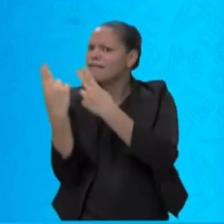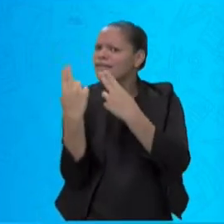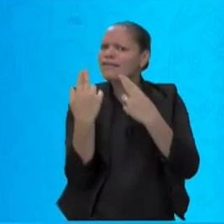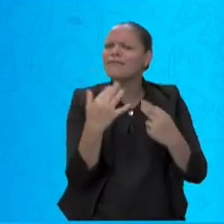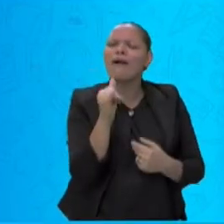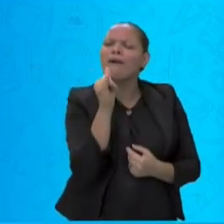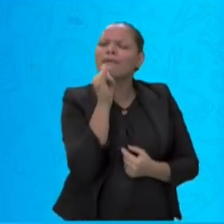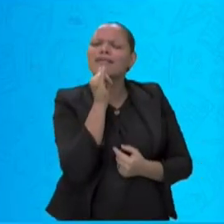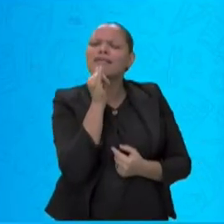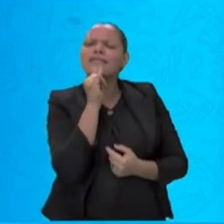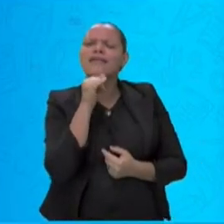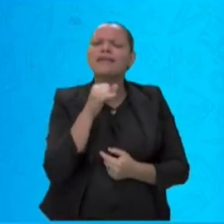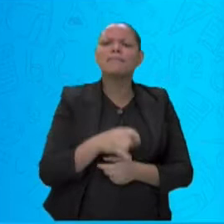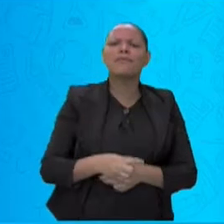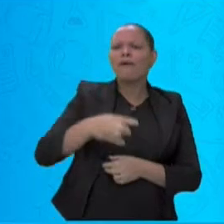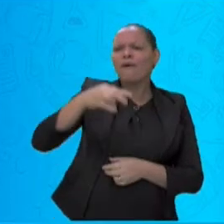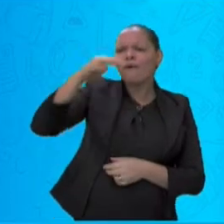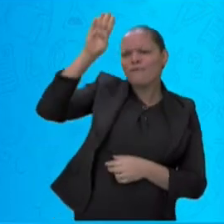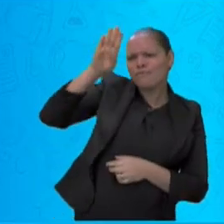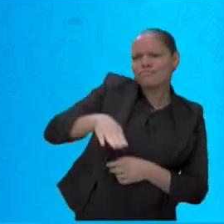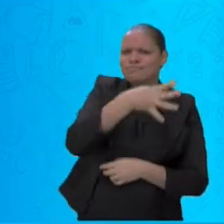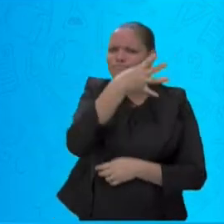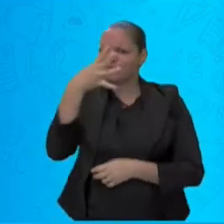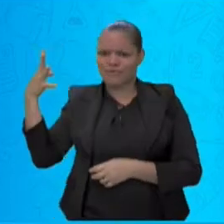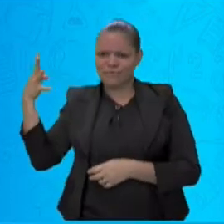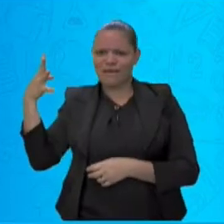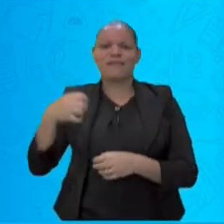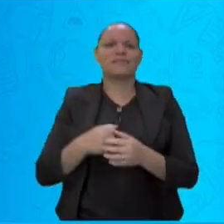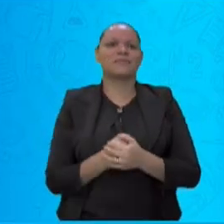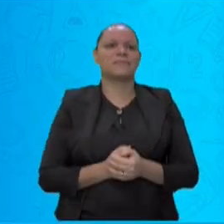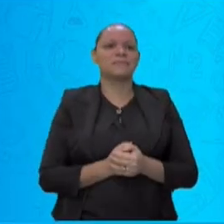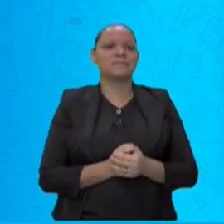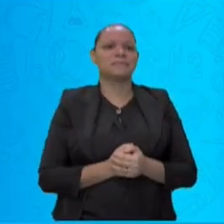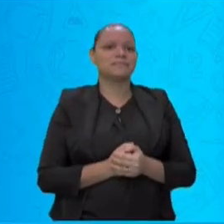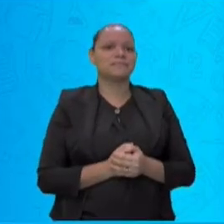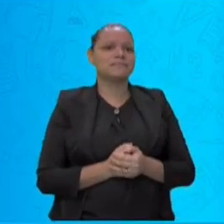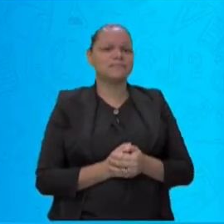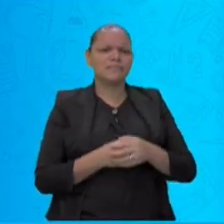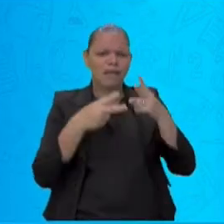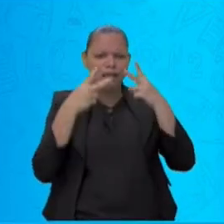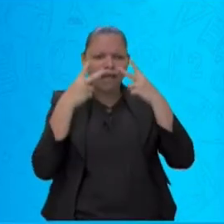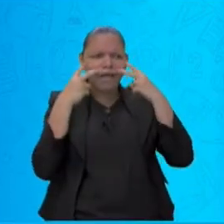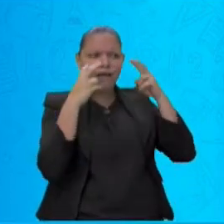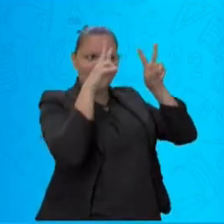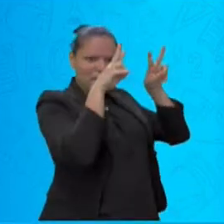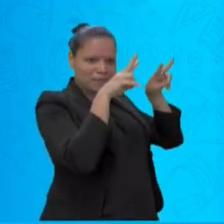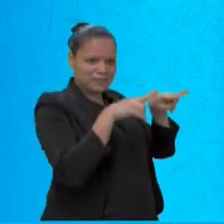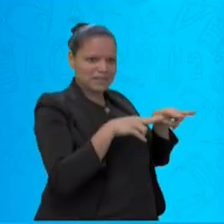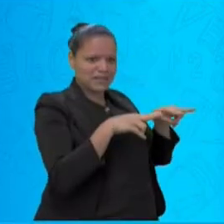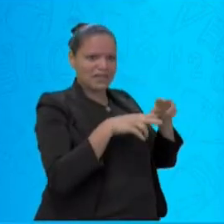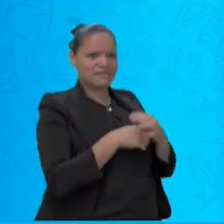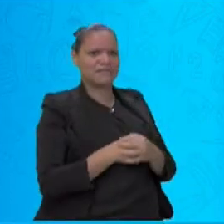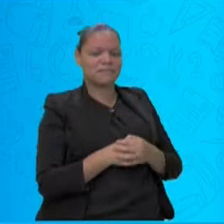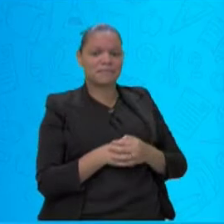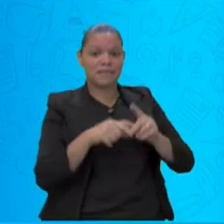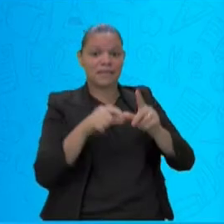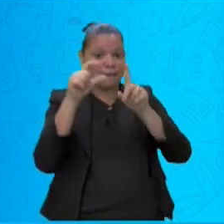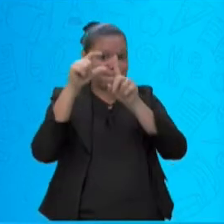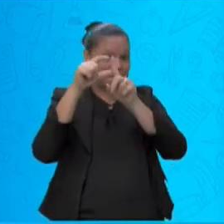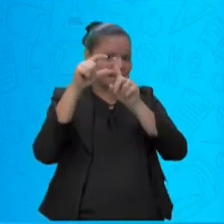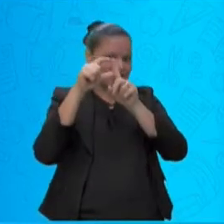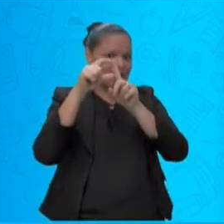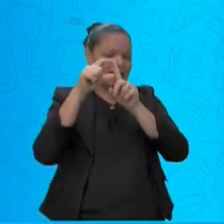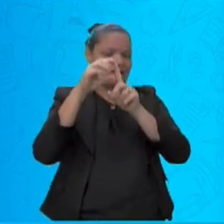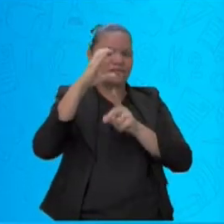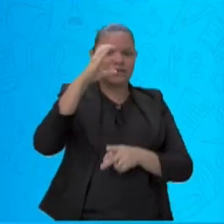aqui é na palavra clínica. Primeira coisa que nós vamos fazer é identificar onde está o